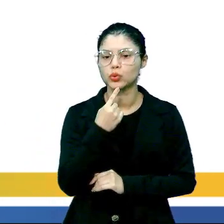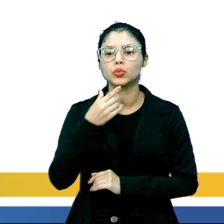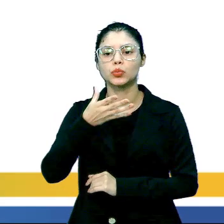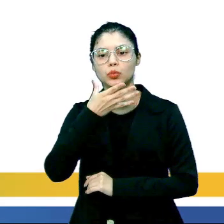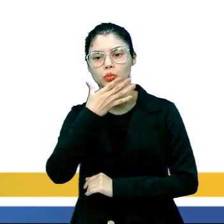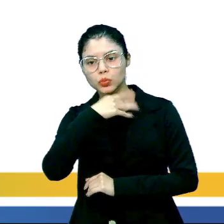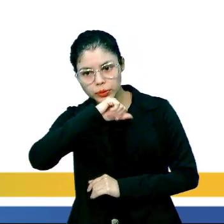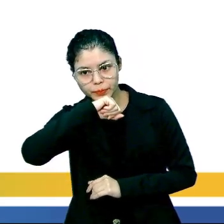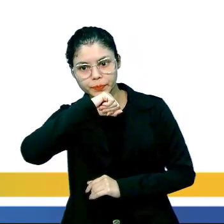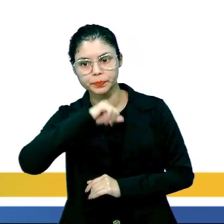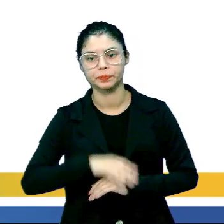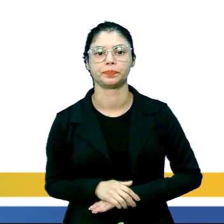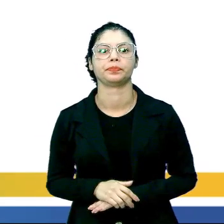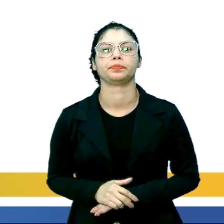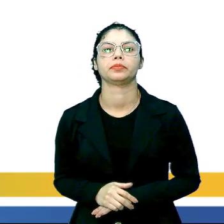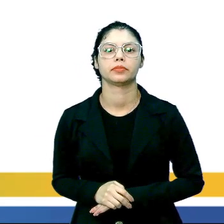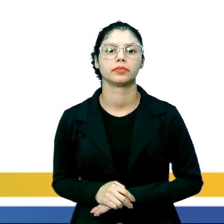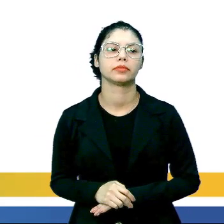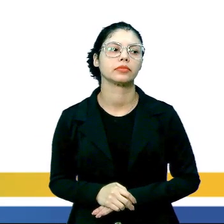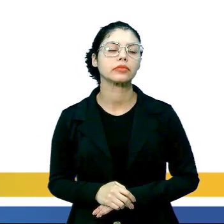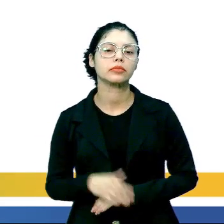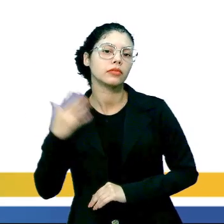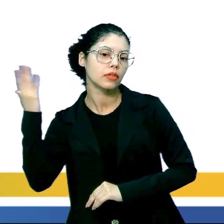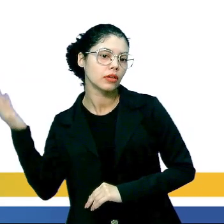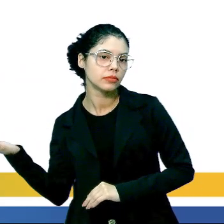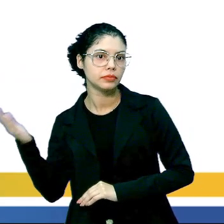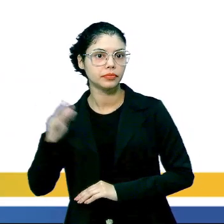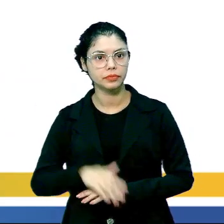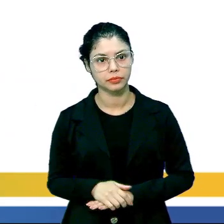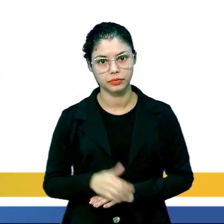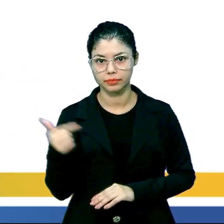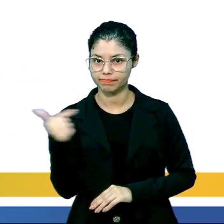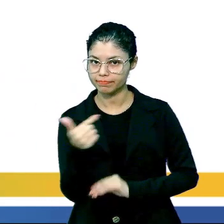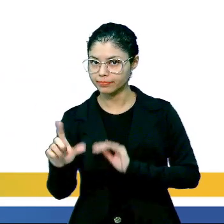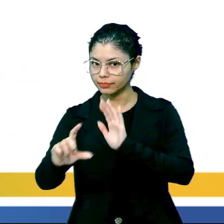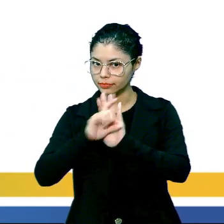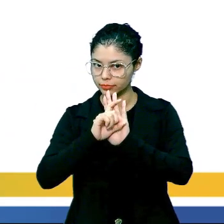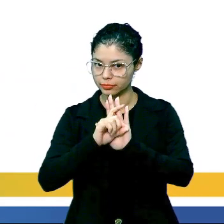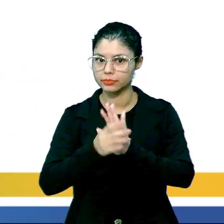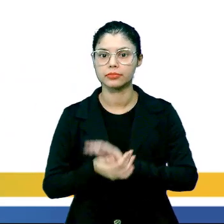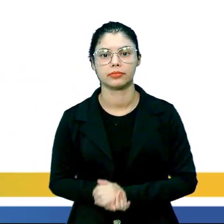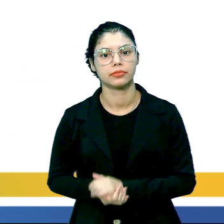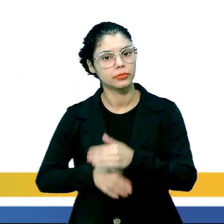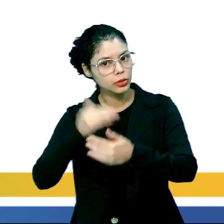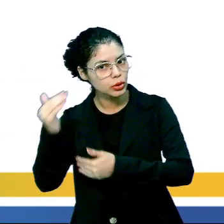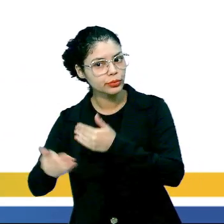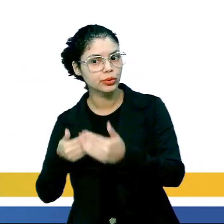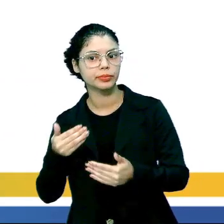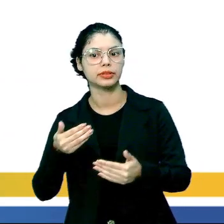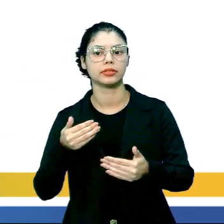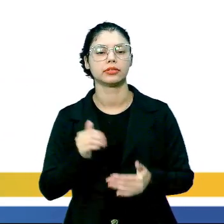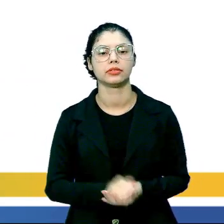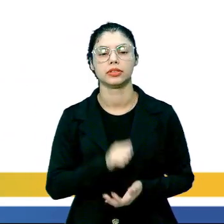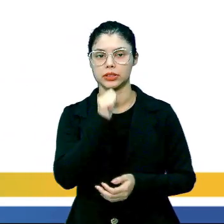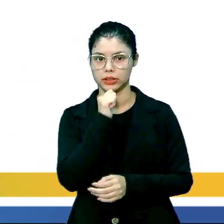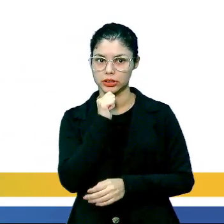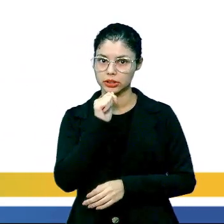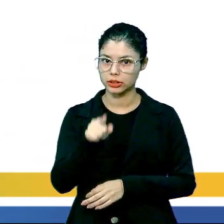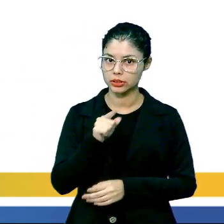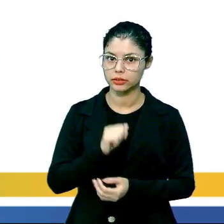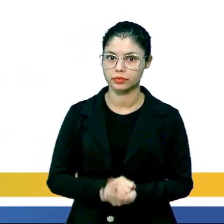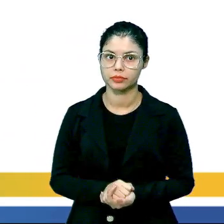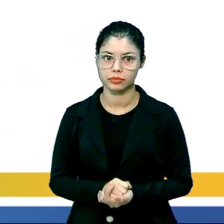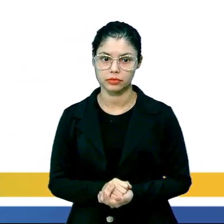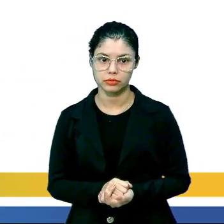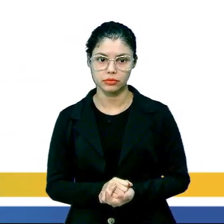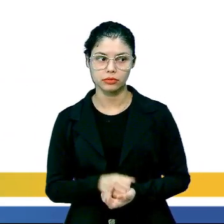que é a figura do pai. E aí, nós temos aqui um segundo parágrafo de desenvolvimento. E aí, nesse parágrafo